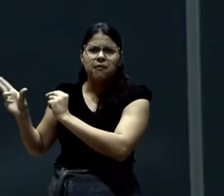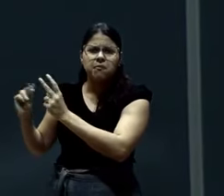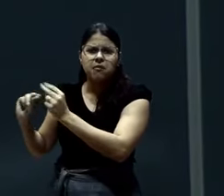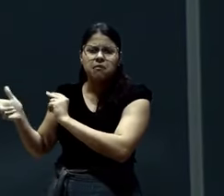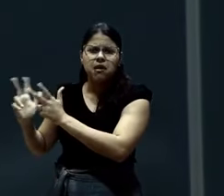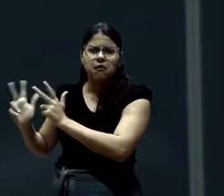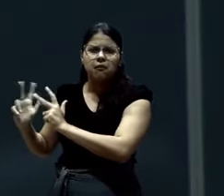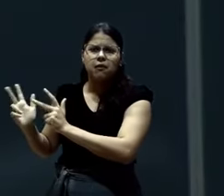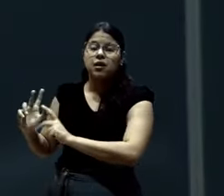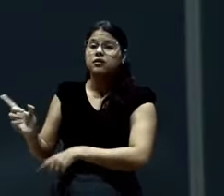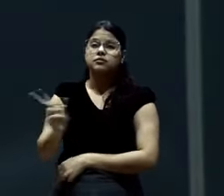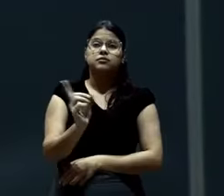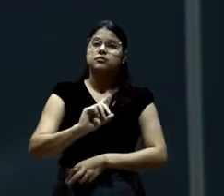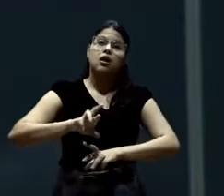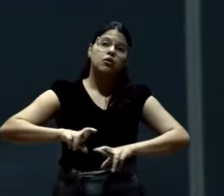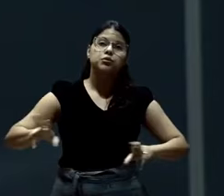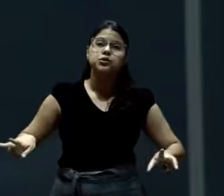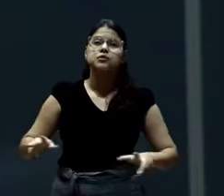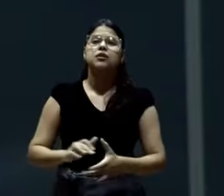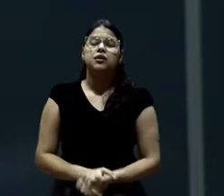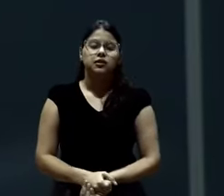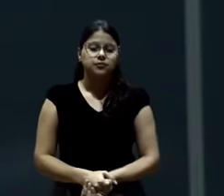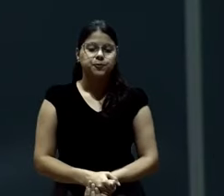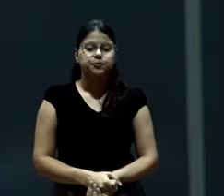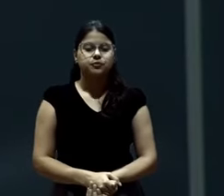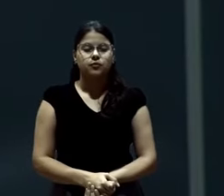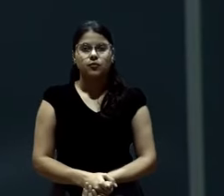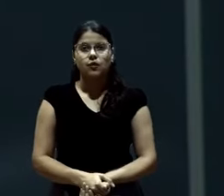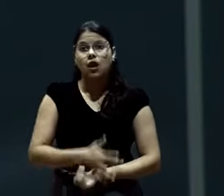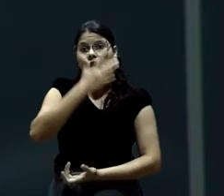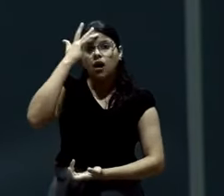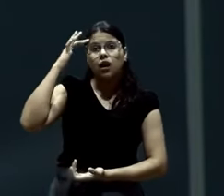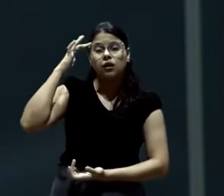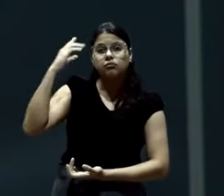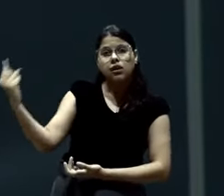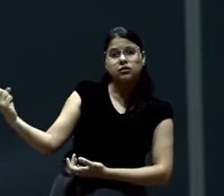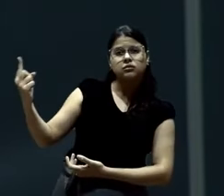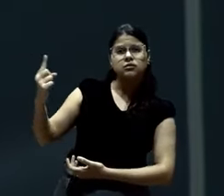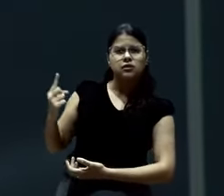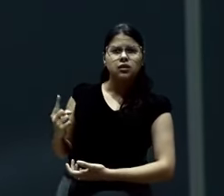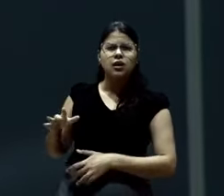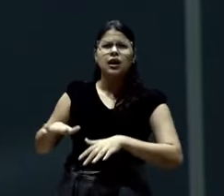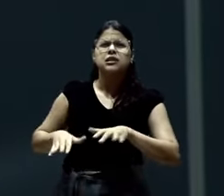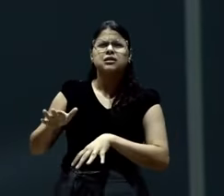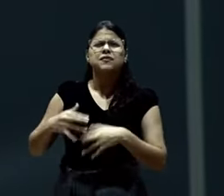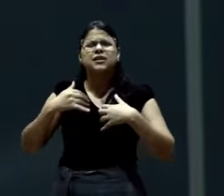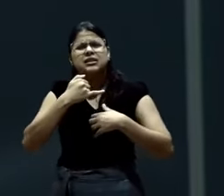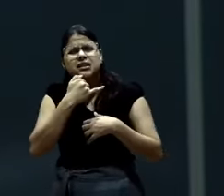Totalmente diferente disso. O irmão chegou na igreja querendo ser encorajado.